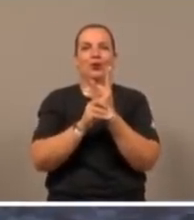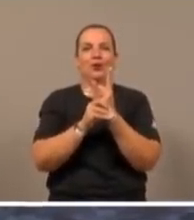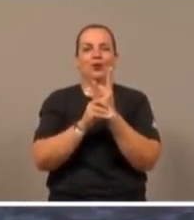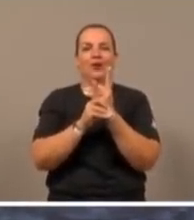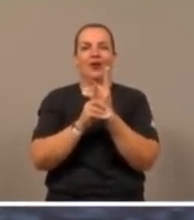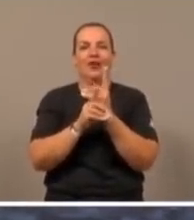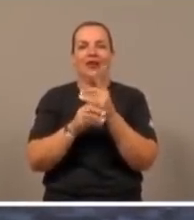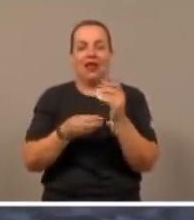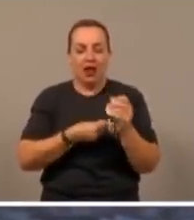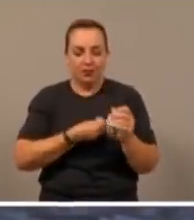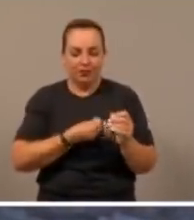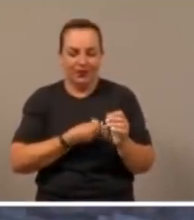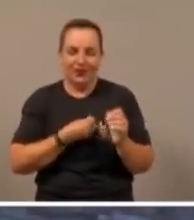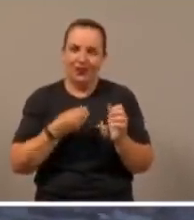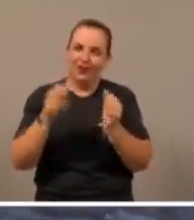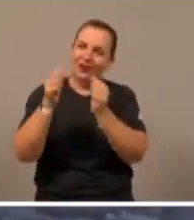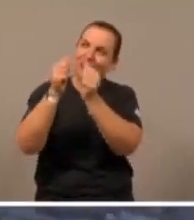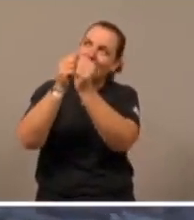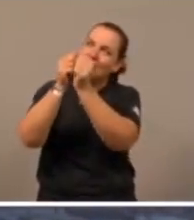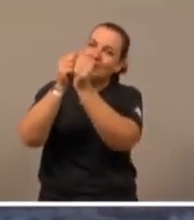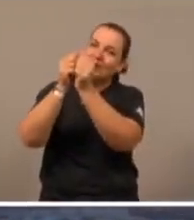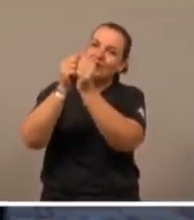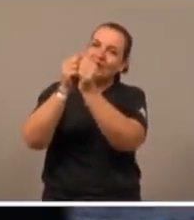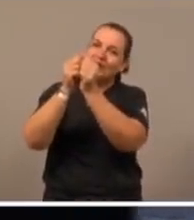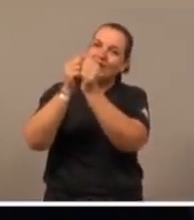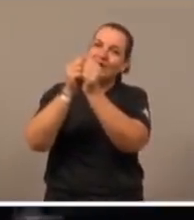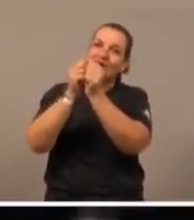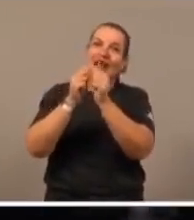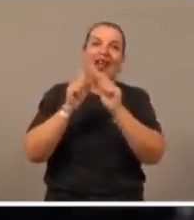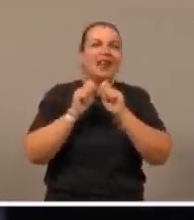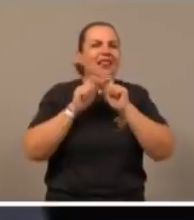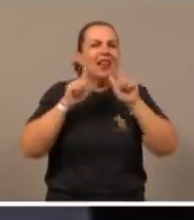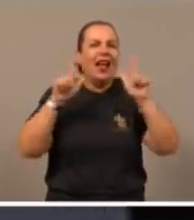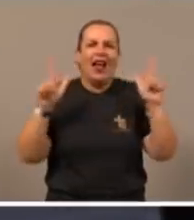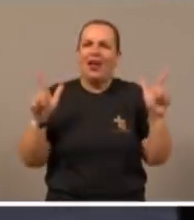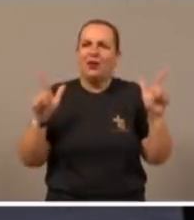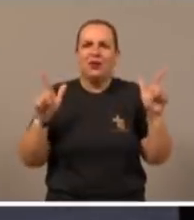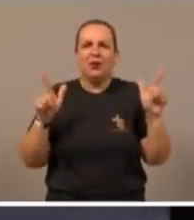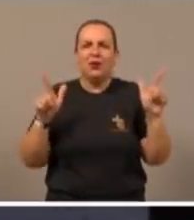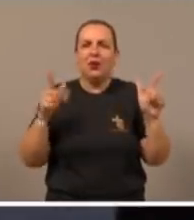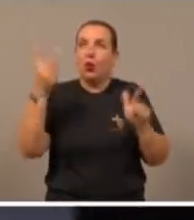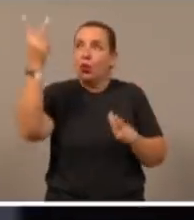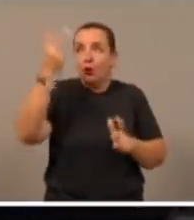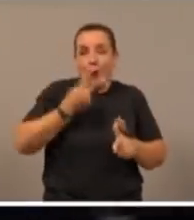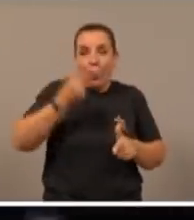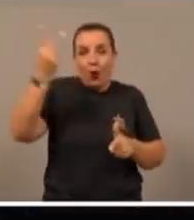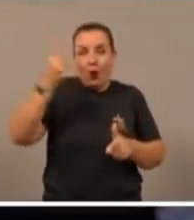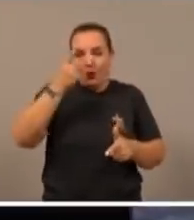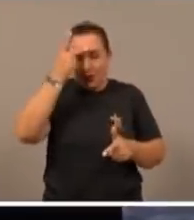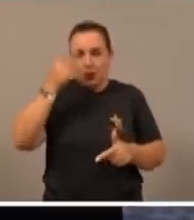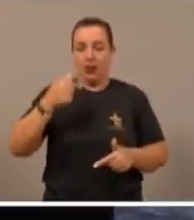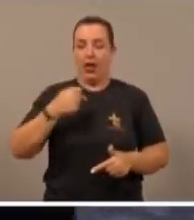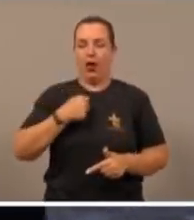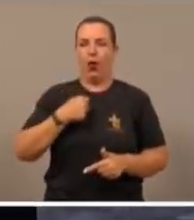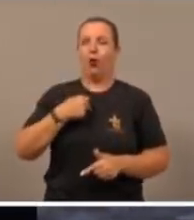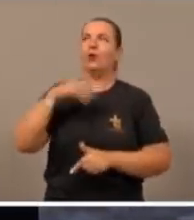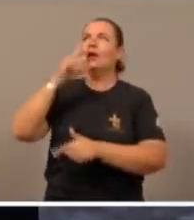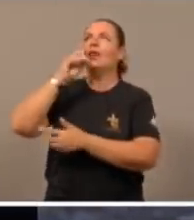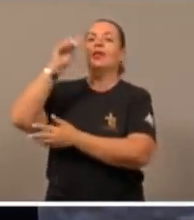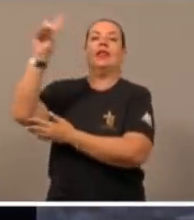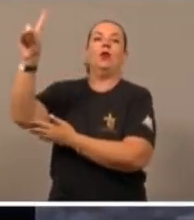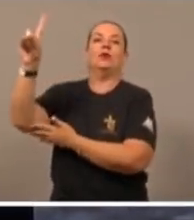presença entre duas pessoas, você entendeu? está tão claro aqui ó, eu quis usar esse texto para você entender, é o